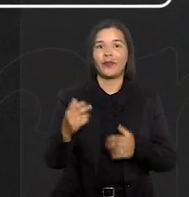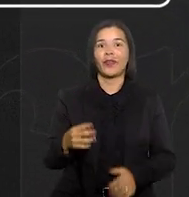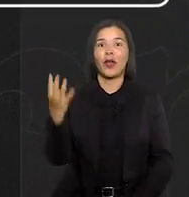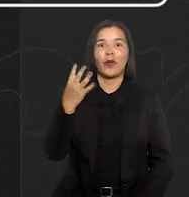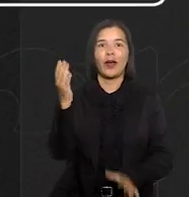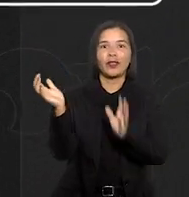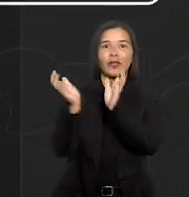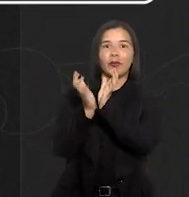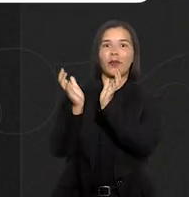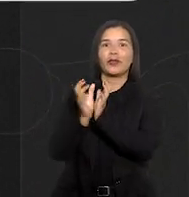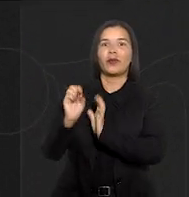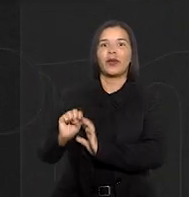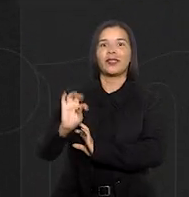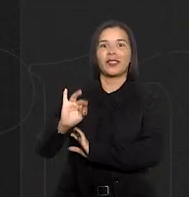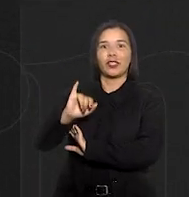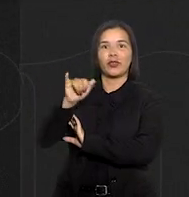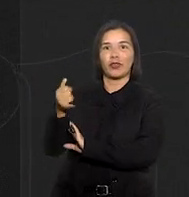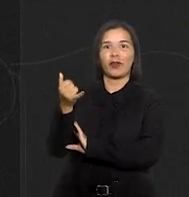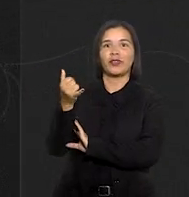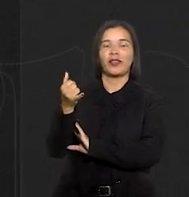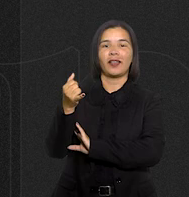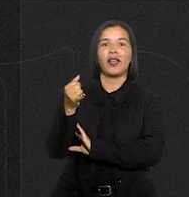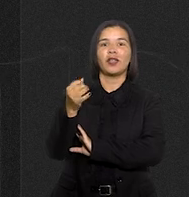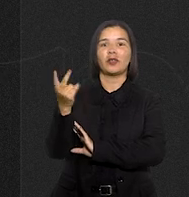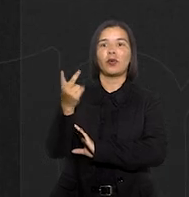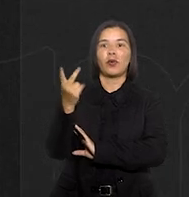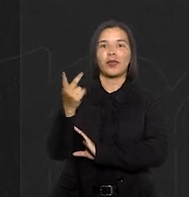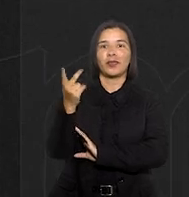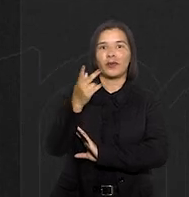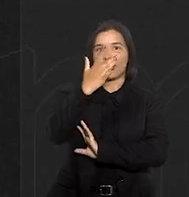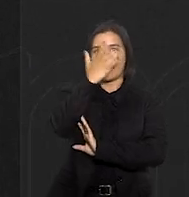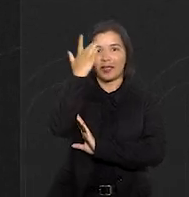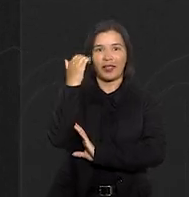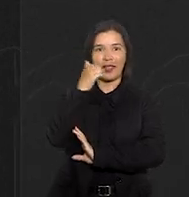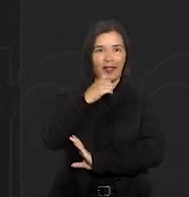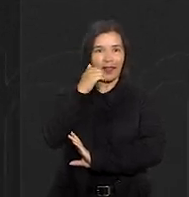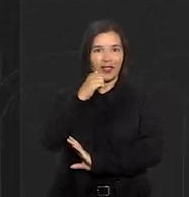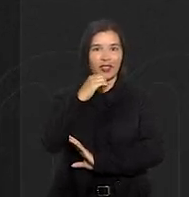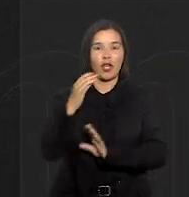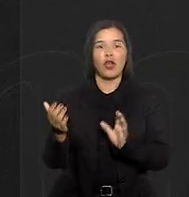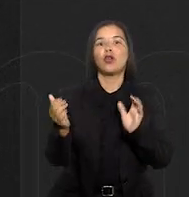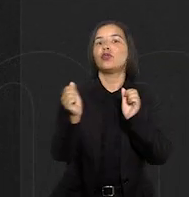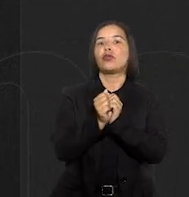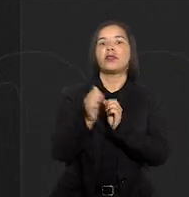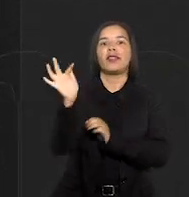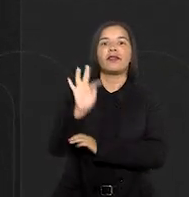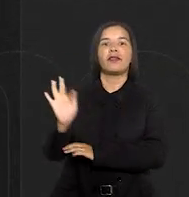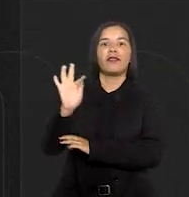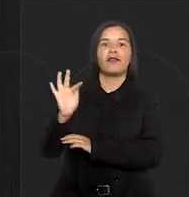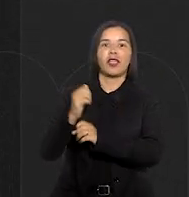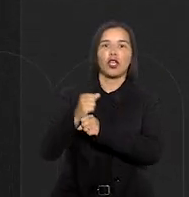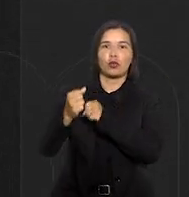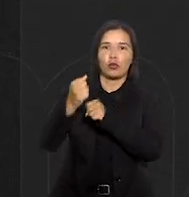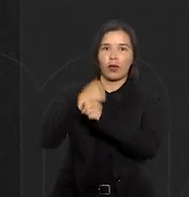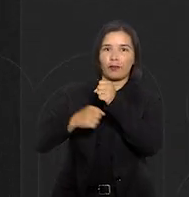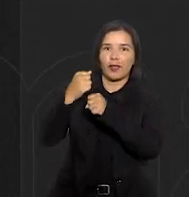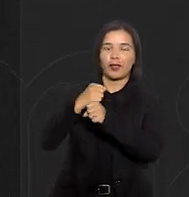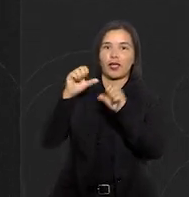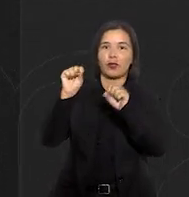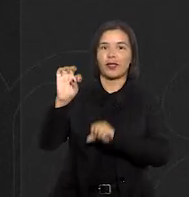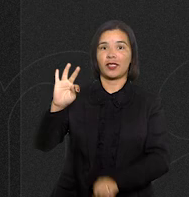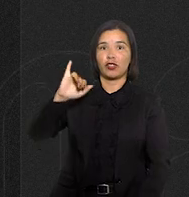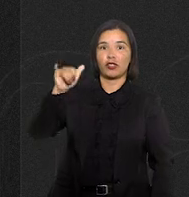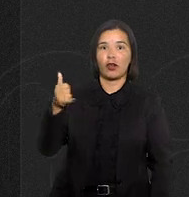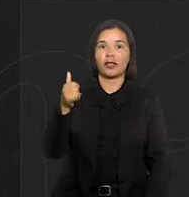quarta turma do tribunal autorizou o casamento de duas mulheres que vivem juntas há Em severeiro do ano passado, o Superior